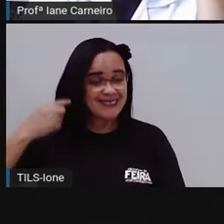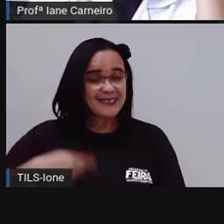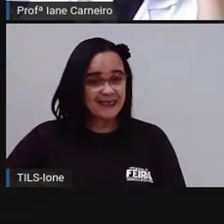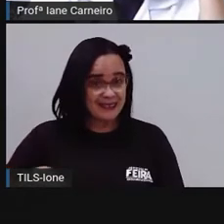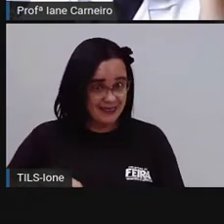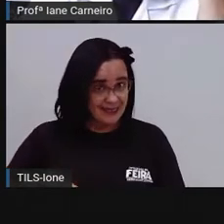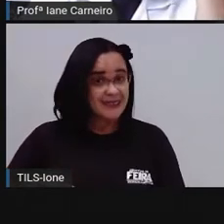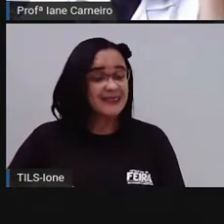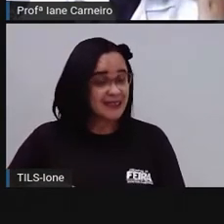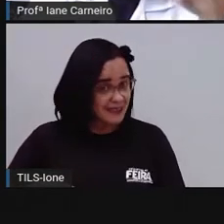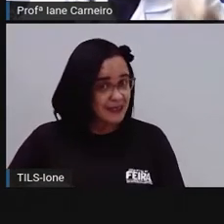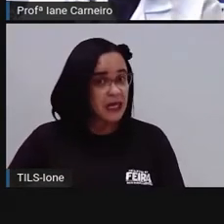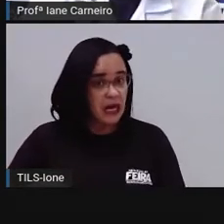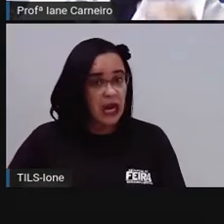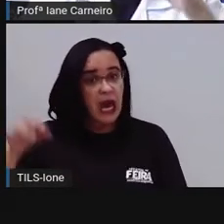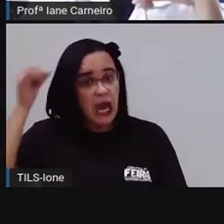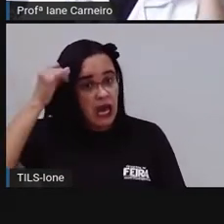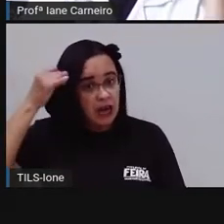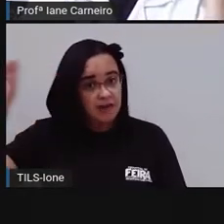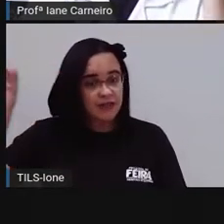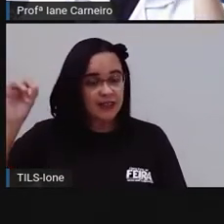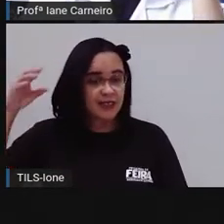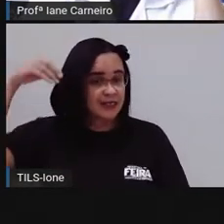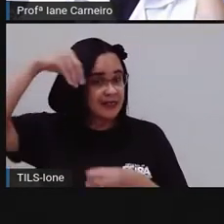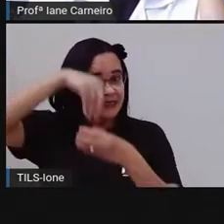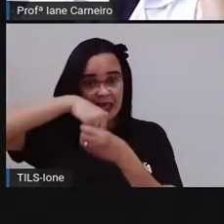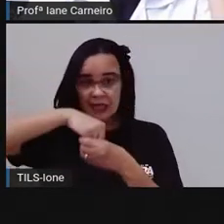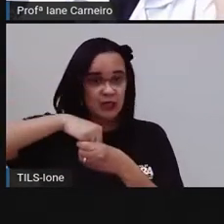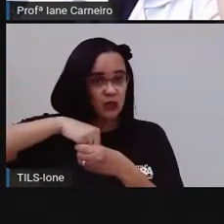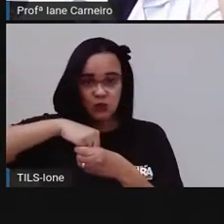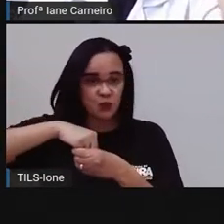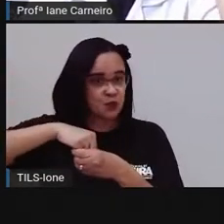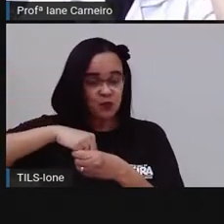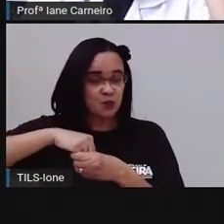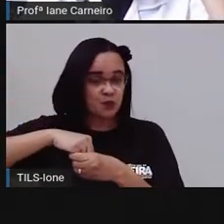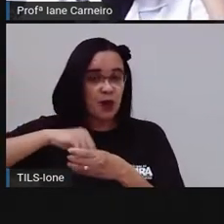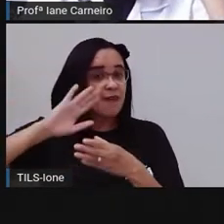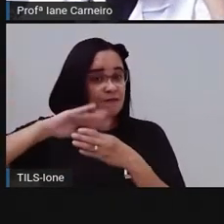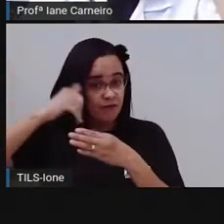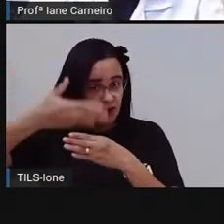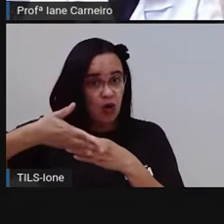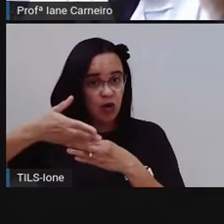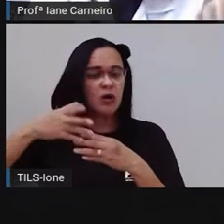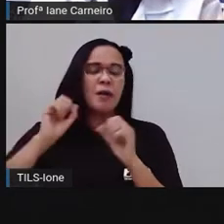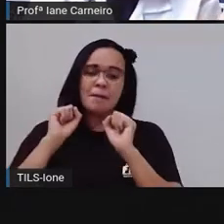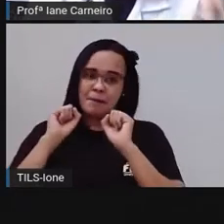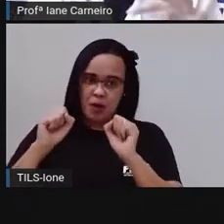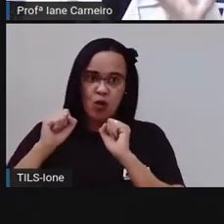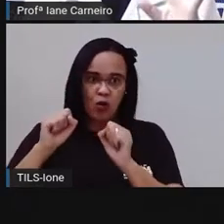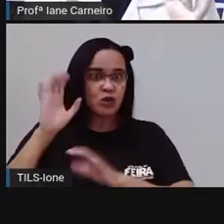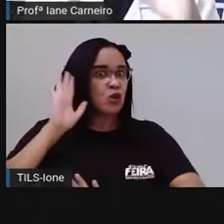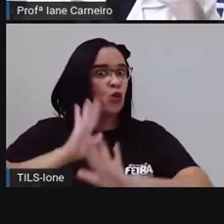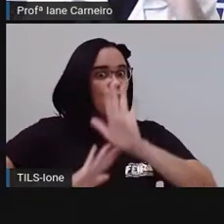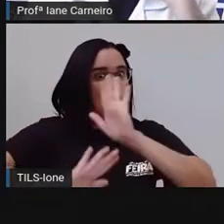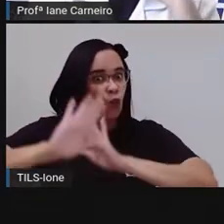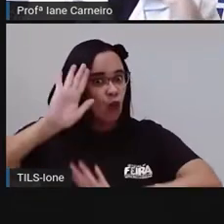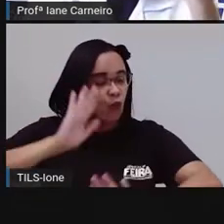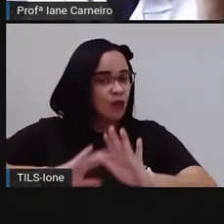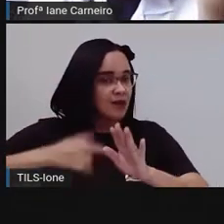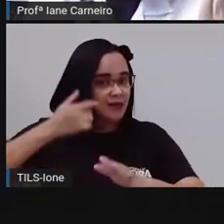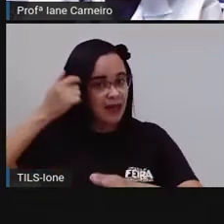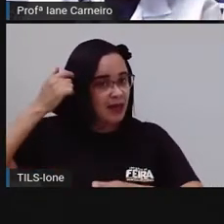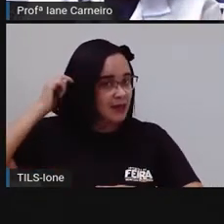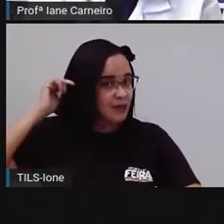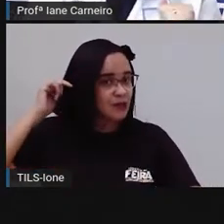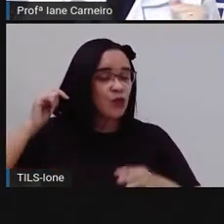limpar dentro do ouvido. Ele é recomendado para limpar na parte externa. E com cuidado. Para evitar